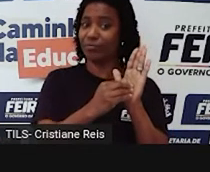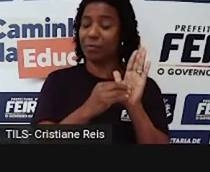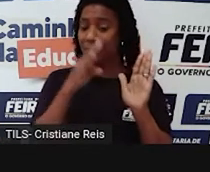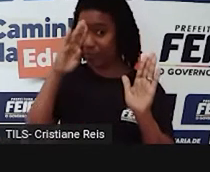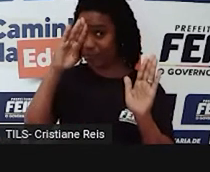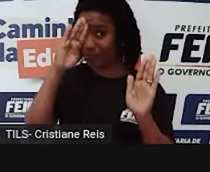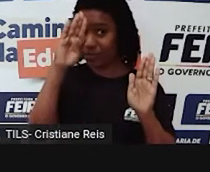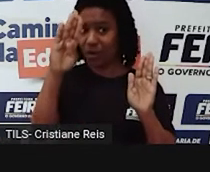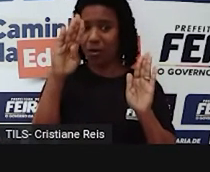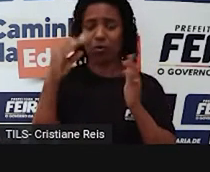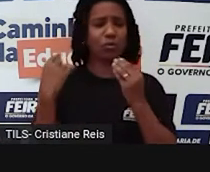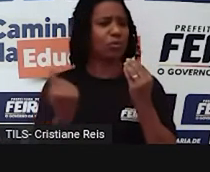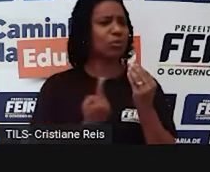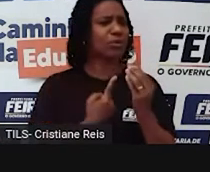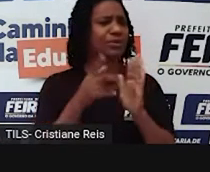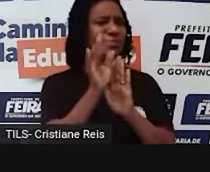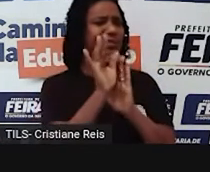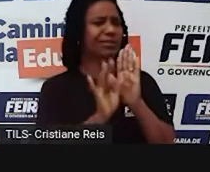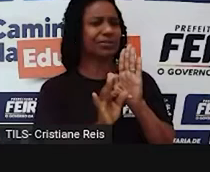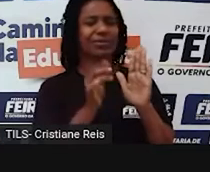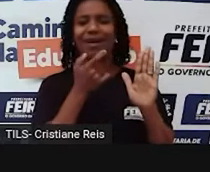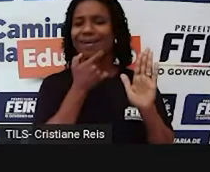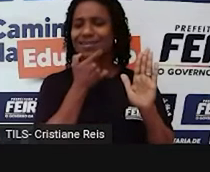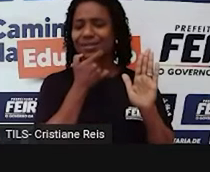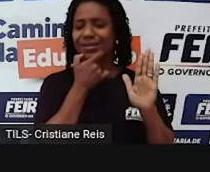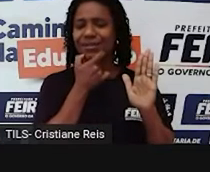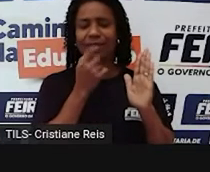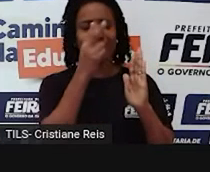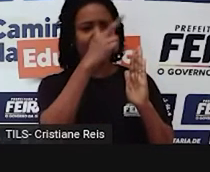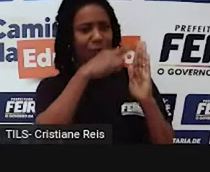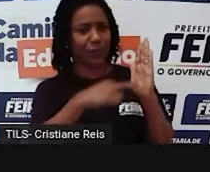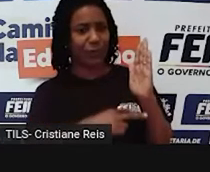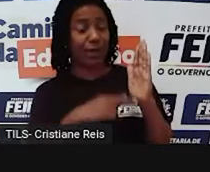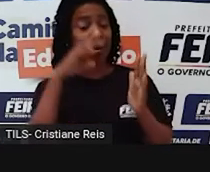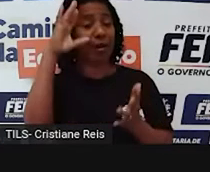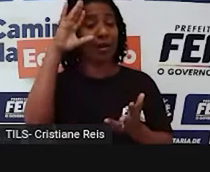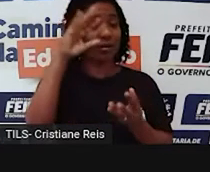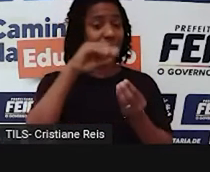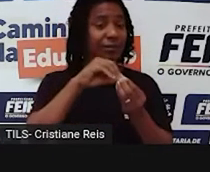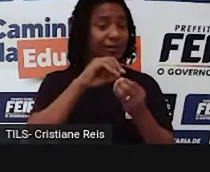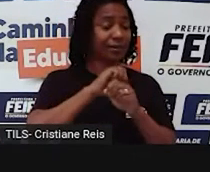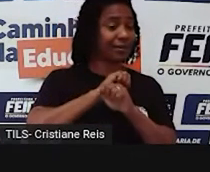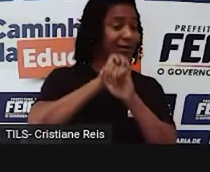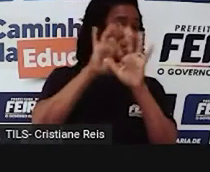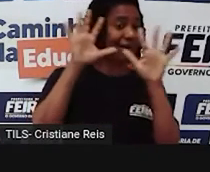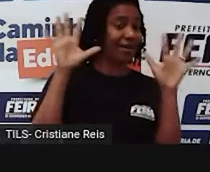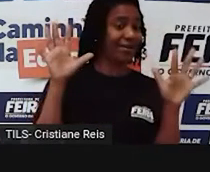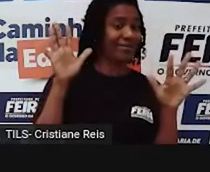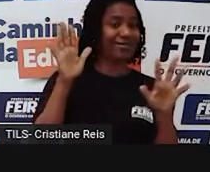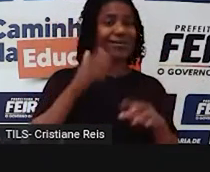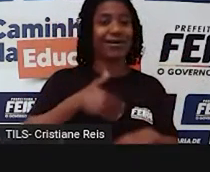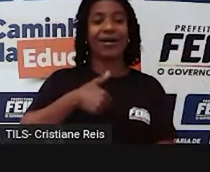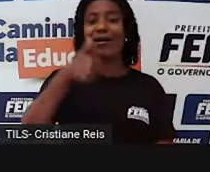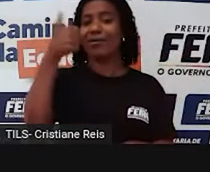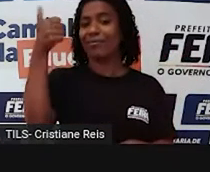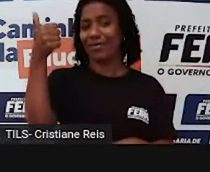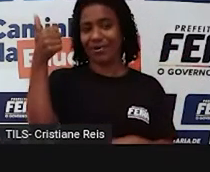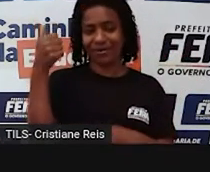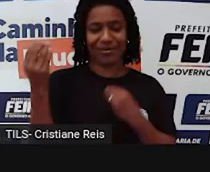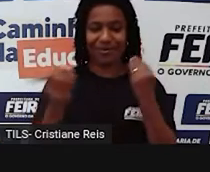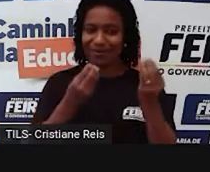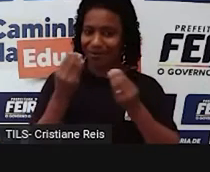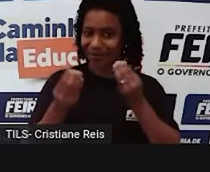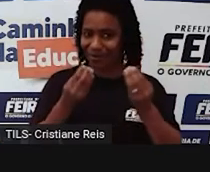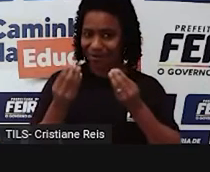caminhos que vão facilitar o nosso entendimento, a nossa compreensão de textos